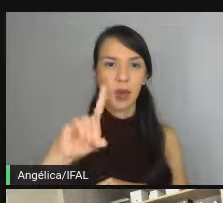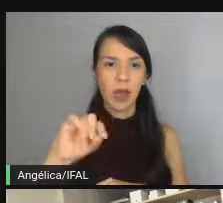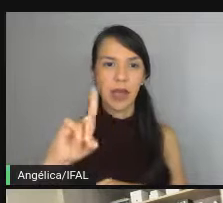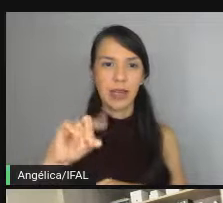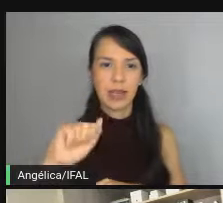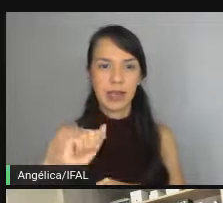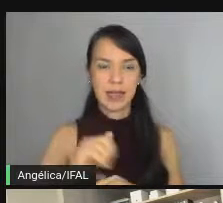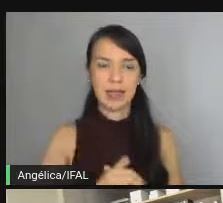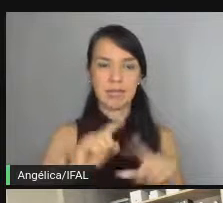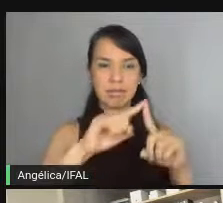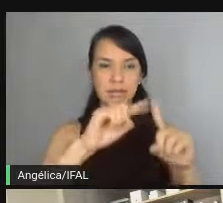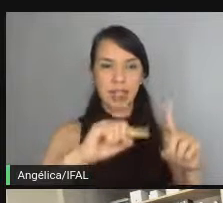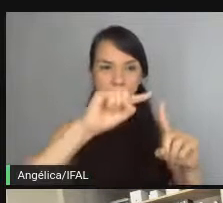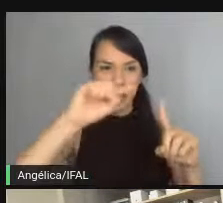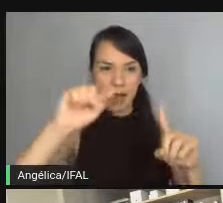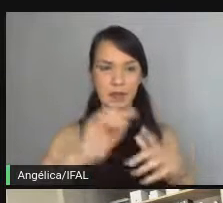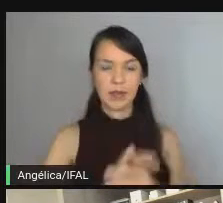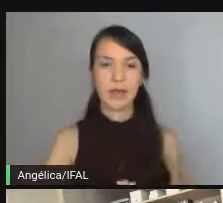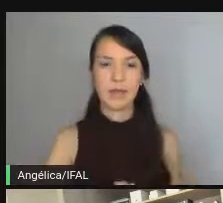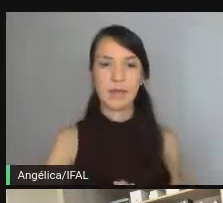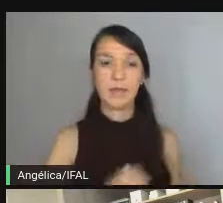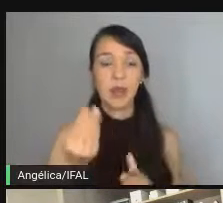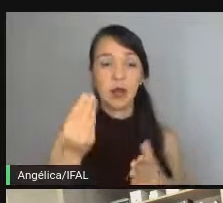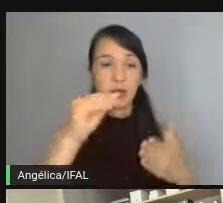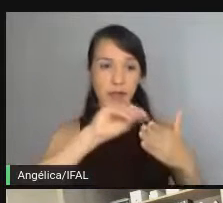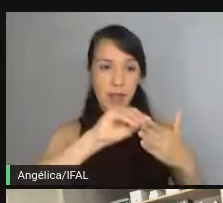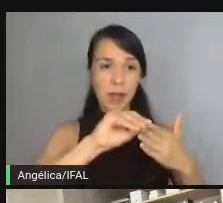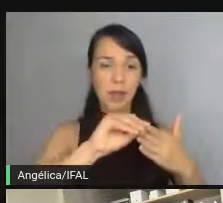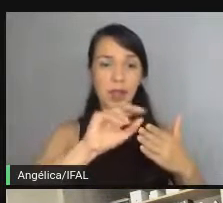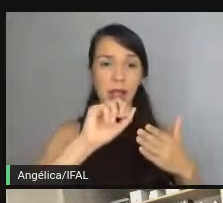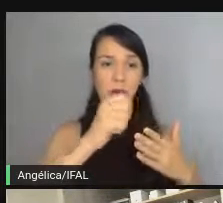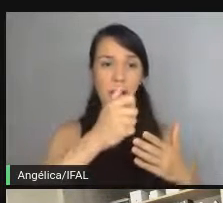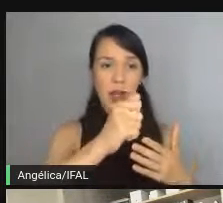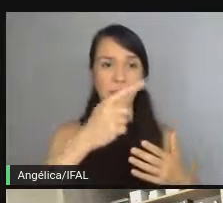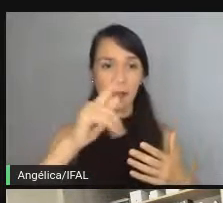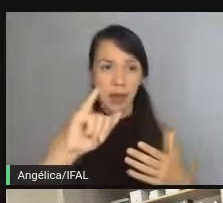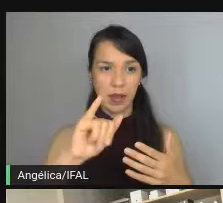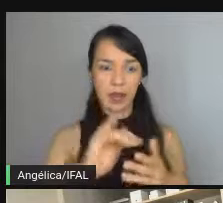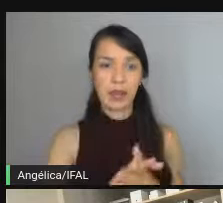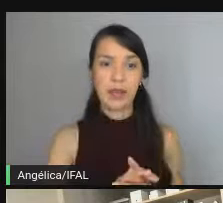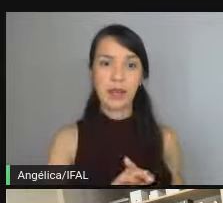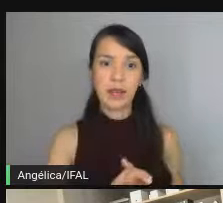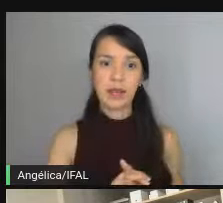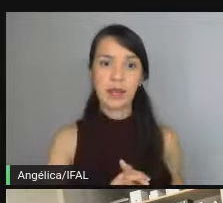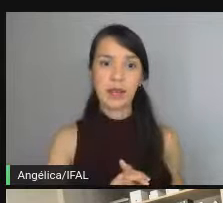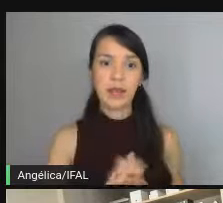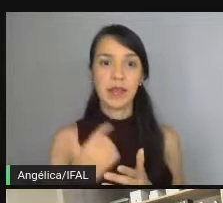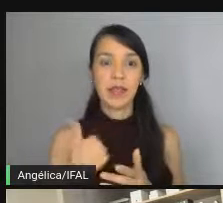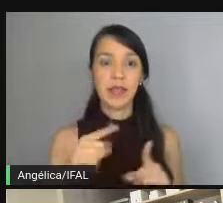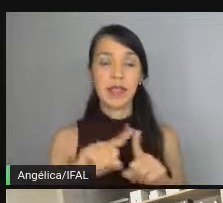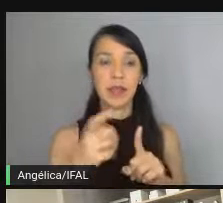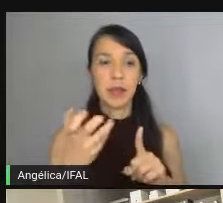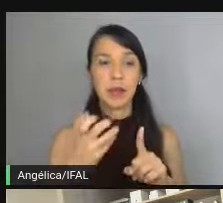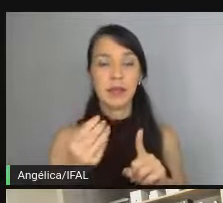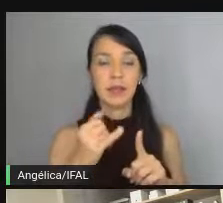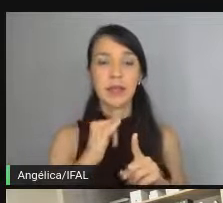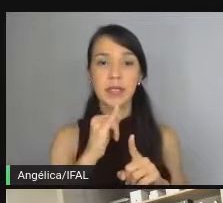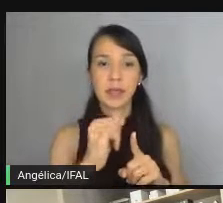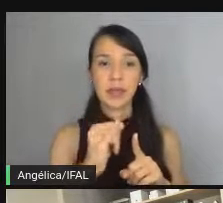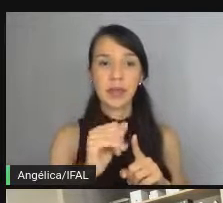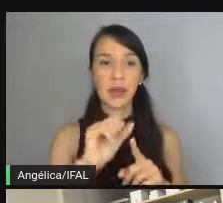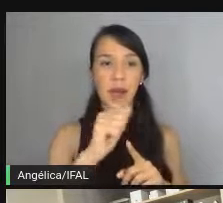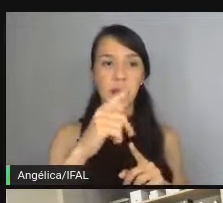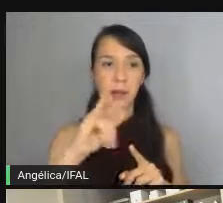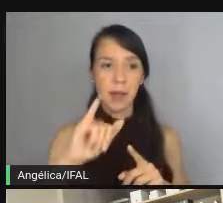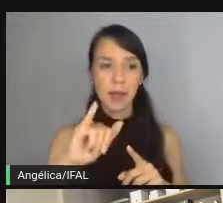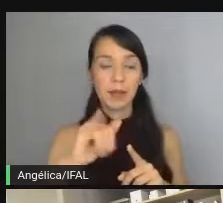Raiz quadrada, beleza. A gente vai implementar uma API que, eu queria que a gente gostaria de propor que a gente implementasse uma